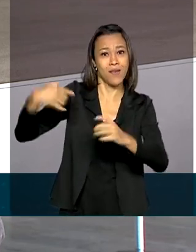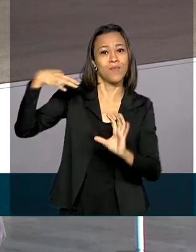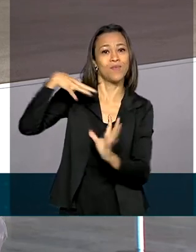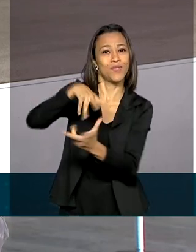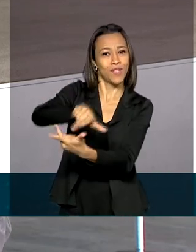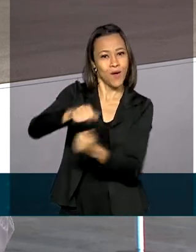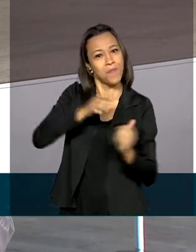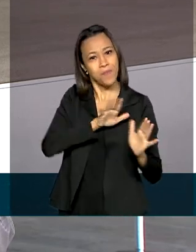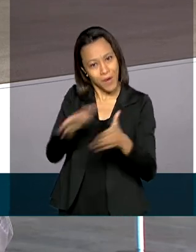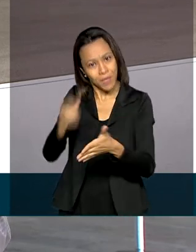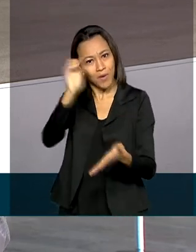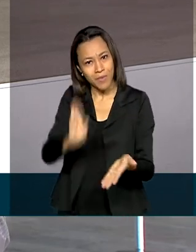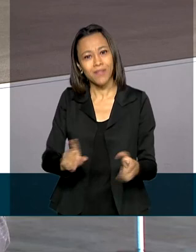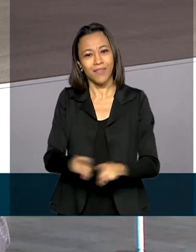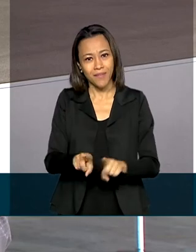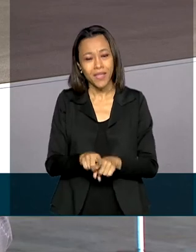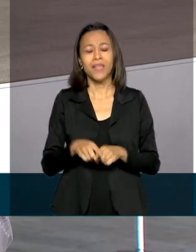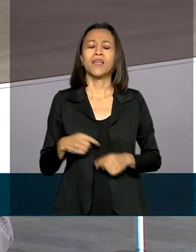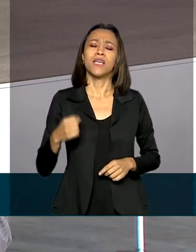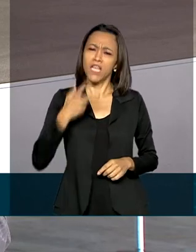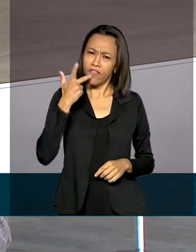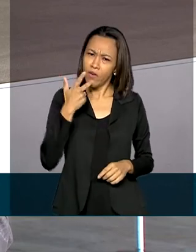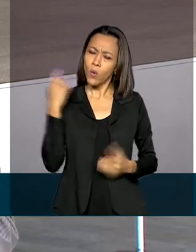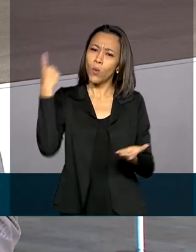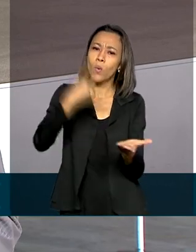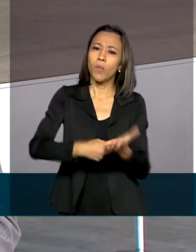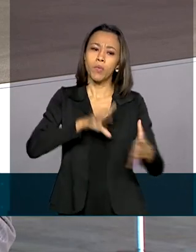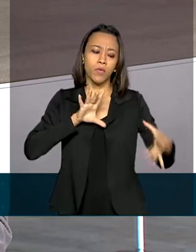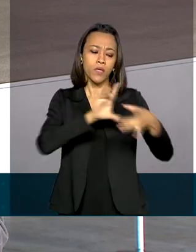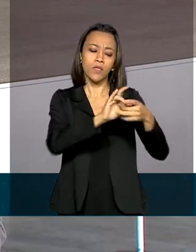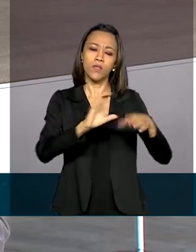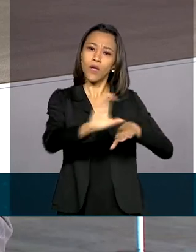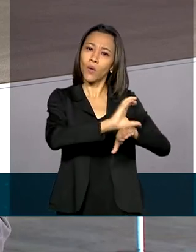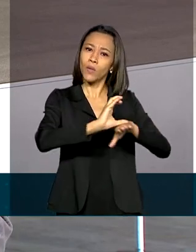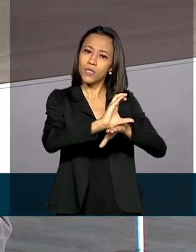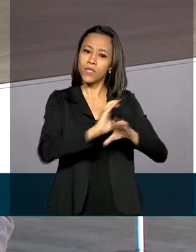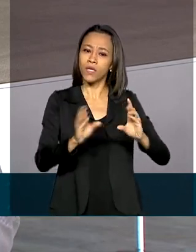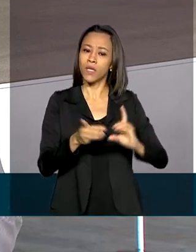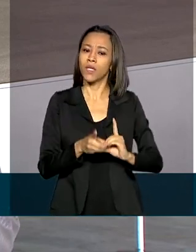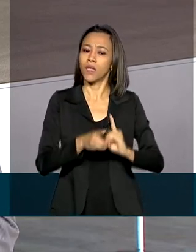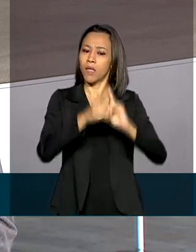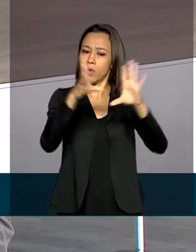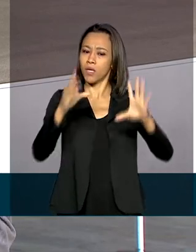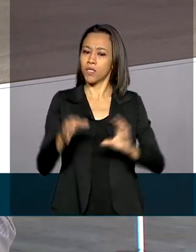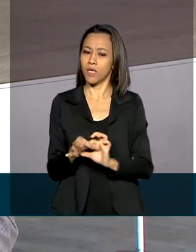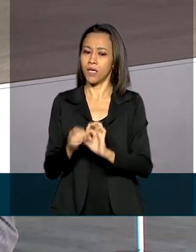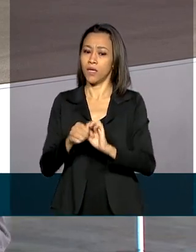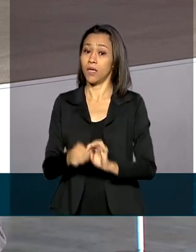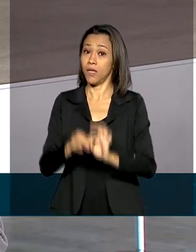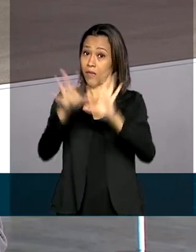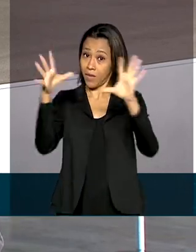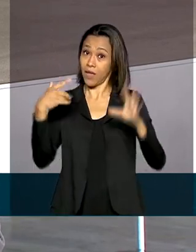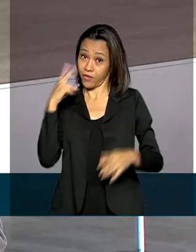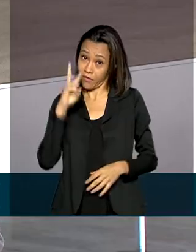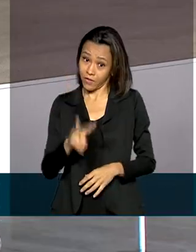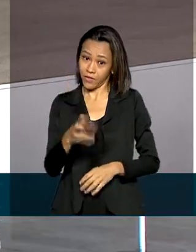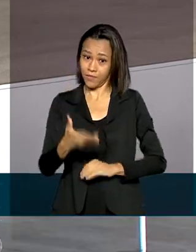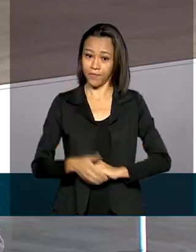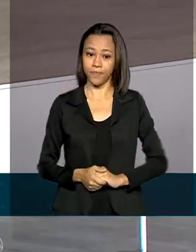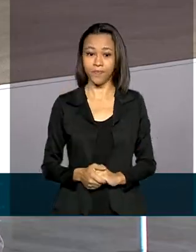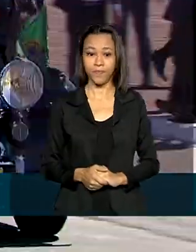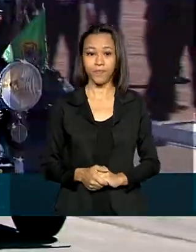reafirmou o seu compromisso com a Constituição, Soberania, Democracia e Liberdade. Veja mais na reportagem.